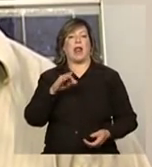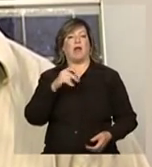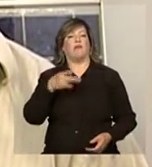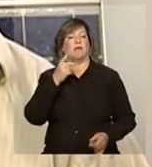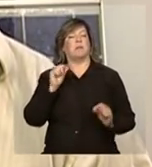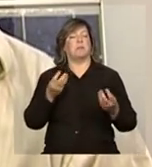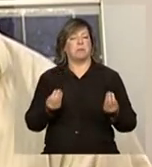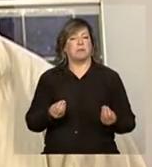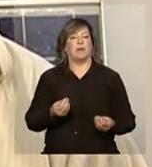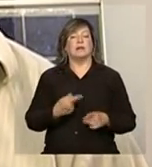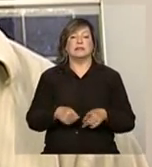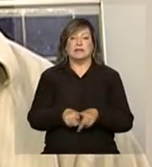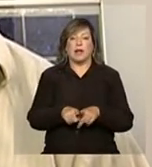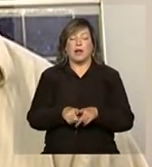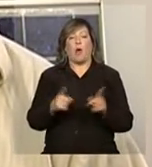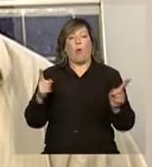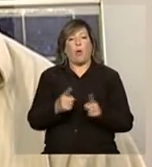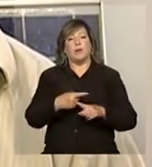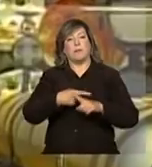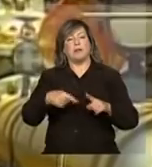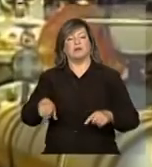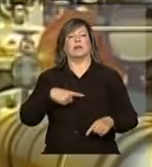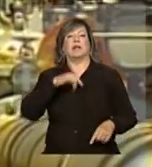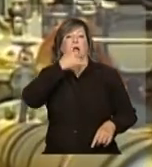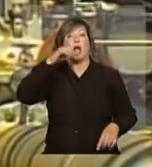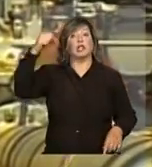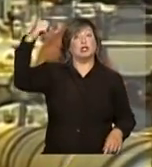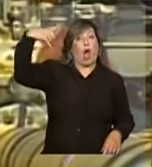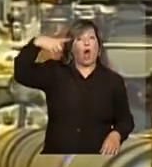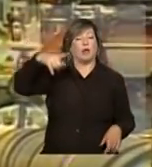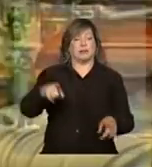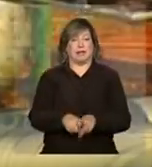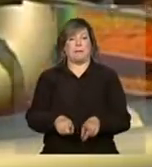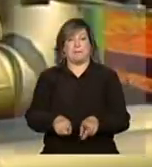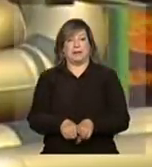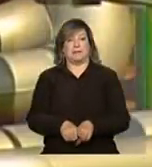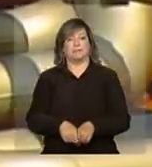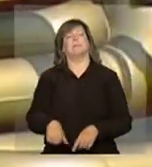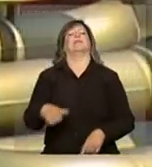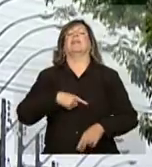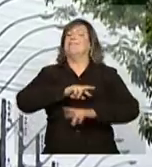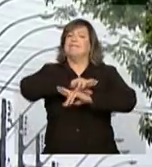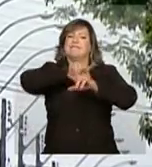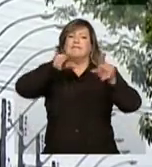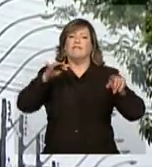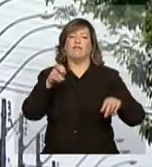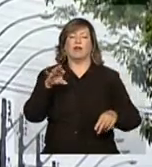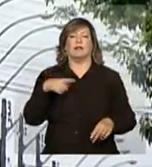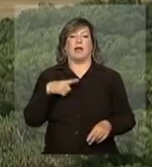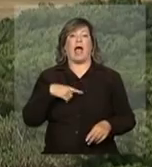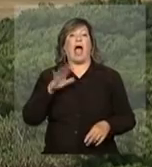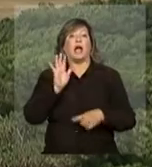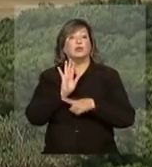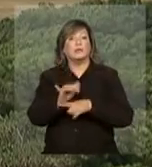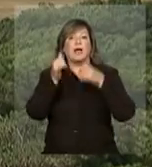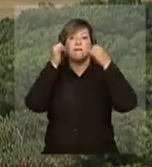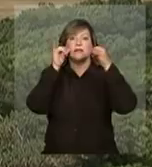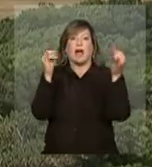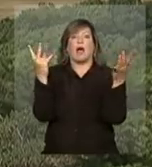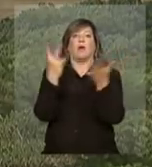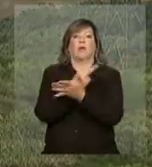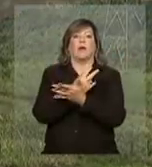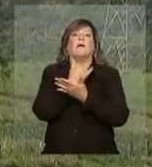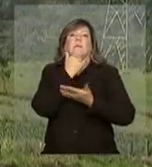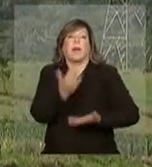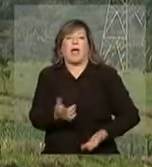a curto ou médio prazo, a energia solar. Fontes diversificadas ajudam ainda a prevenir racionamentos. A legislação